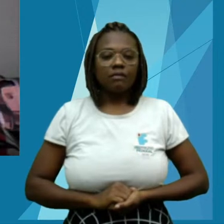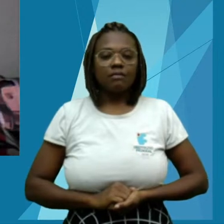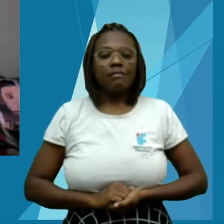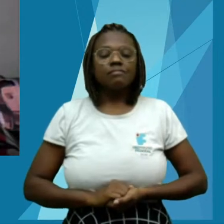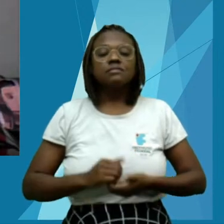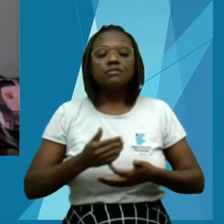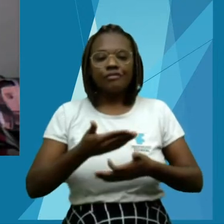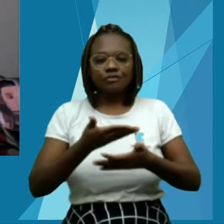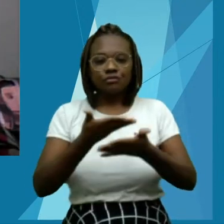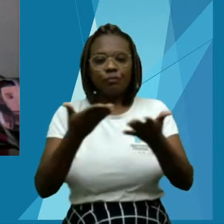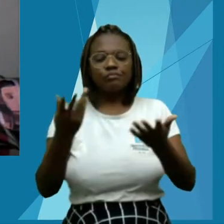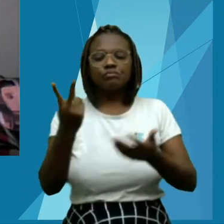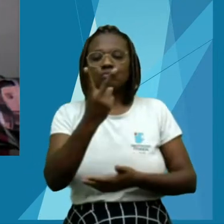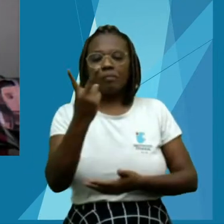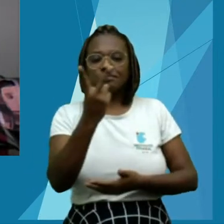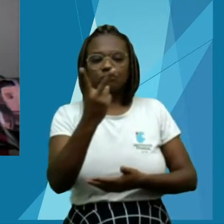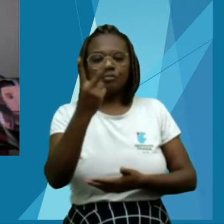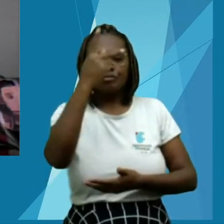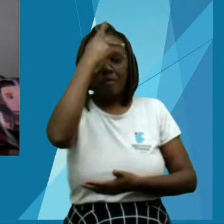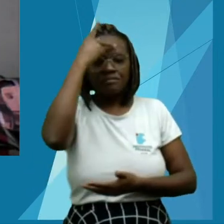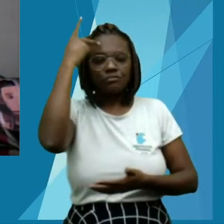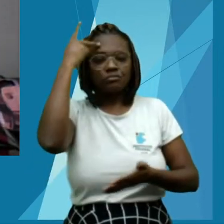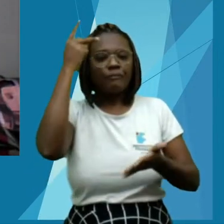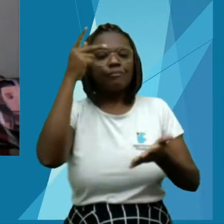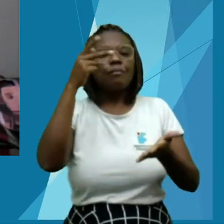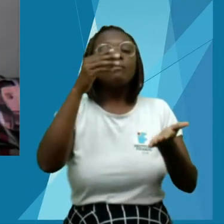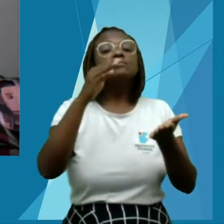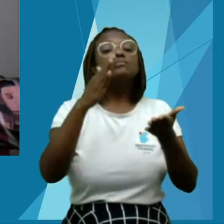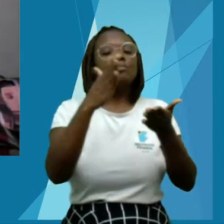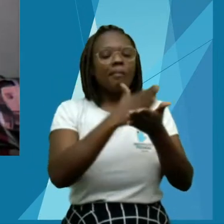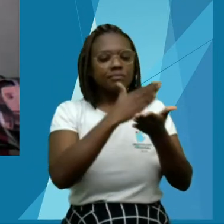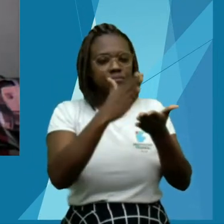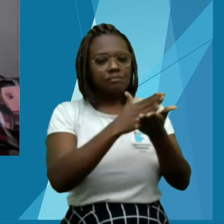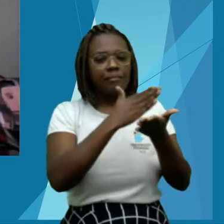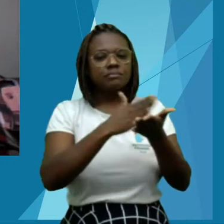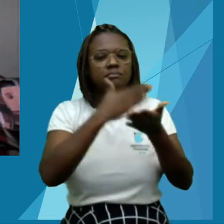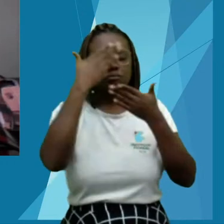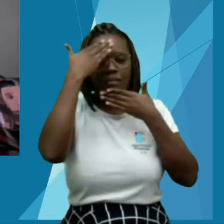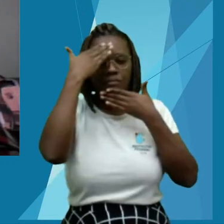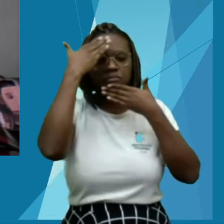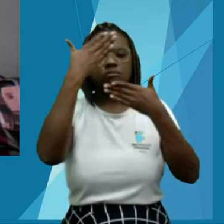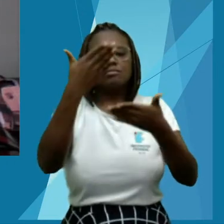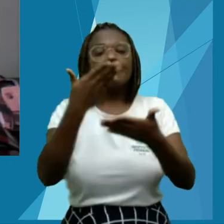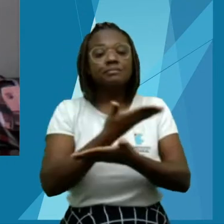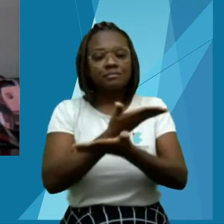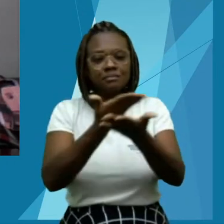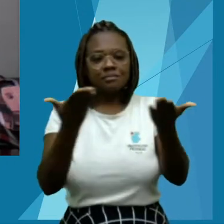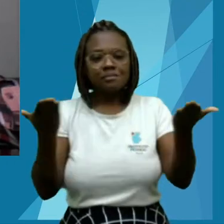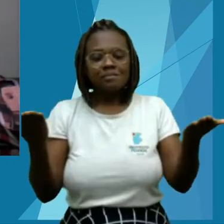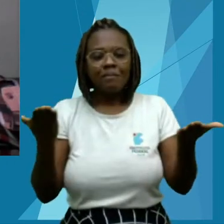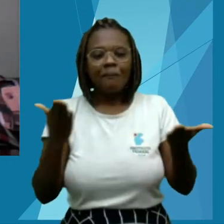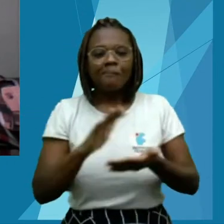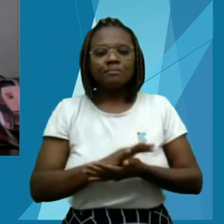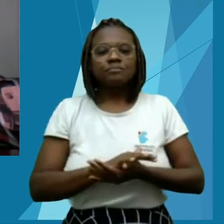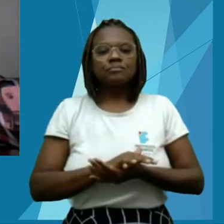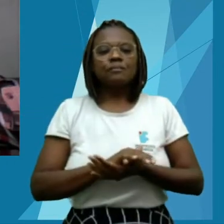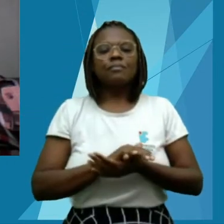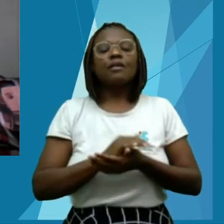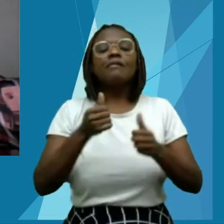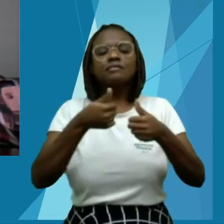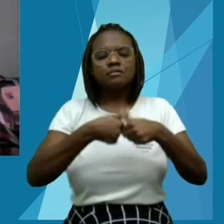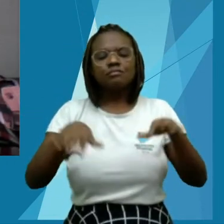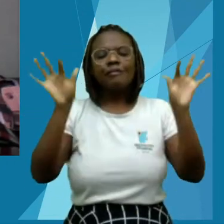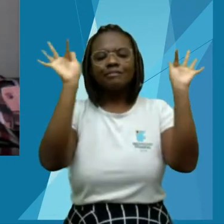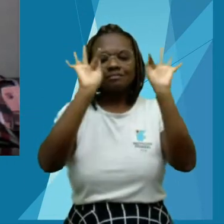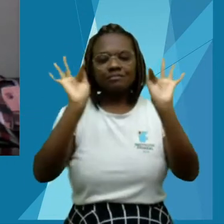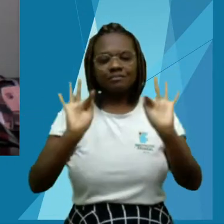Dois autores independentes, agradecemos as suas participações e ficamos muito felizes.